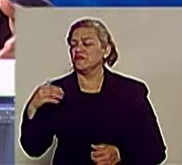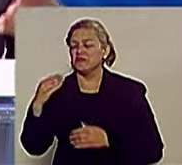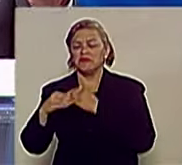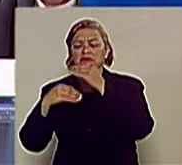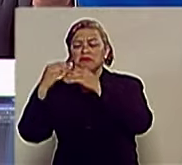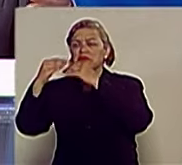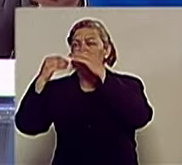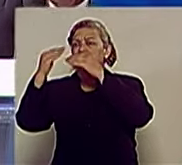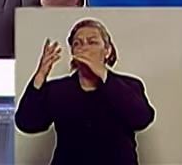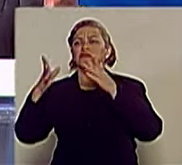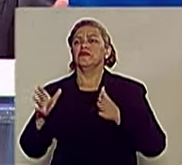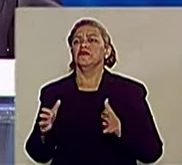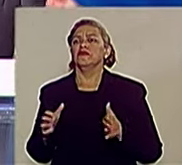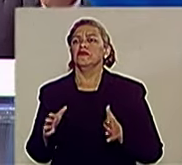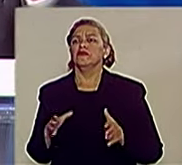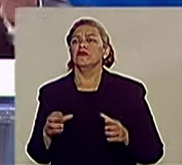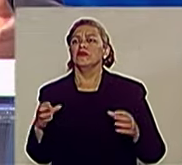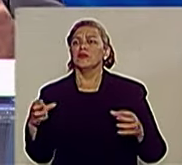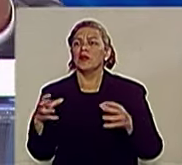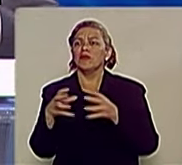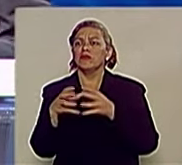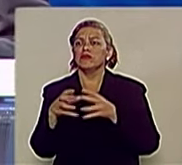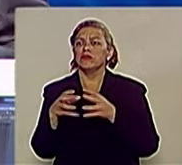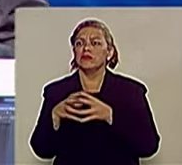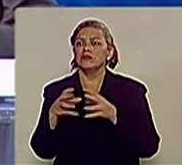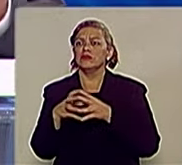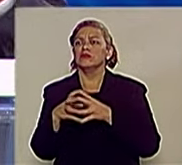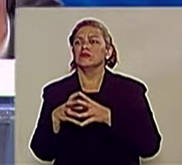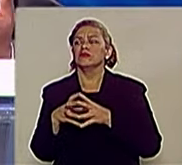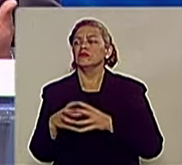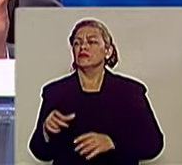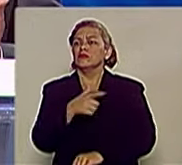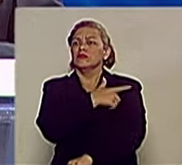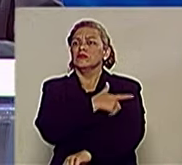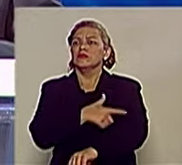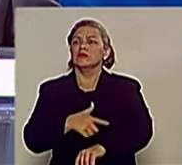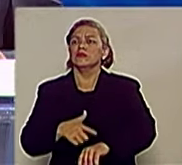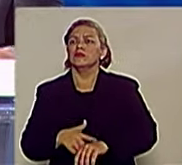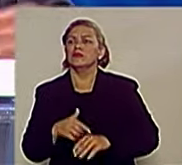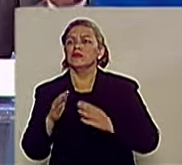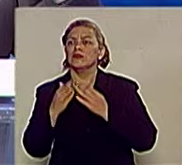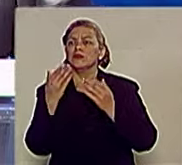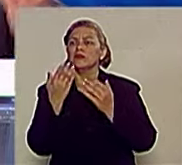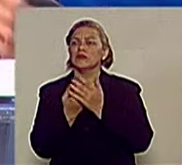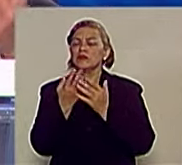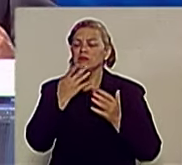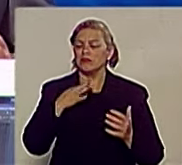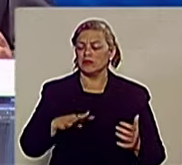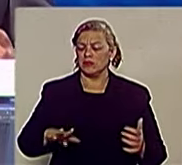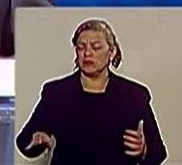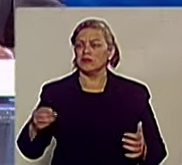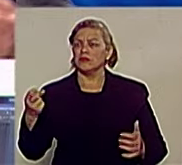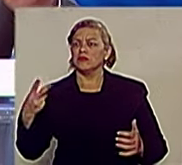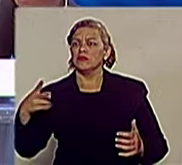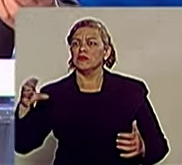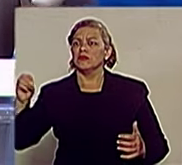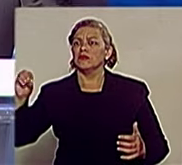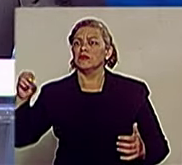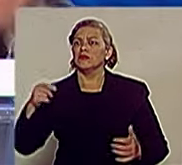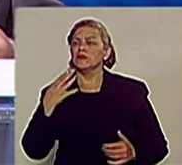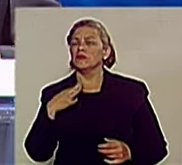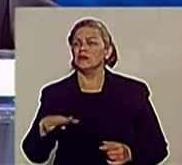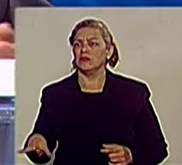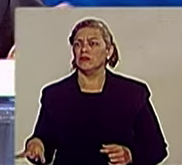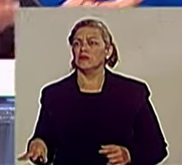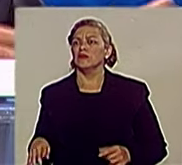astronômico. Nós estamos construindo um centro integrado de educação com creche para 200 crianças, recuperando o teatrão, que é um espaço